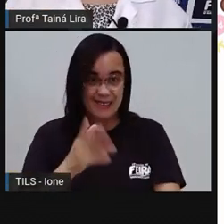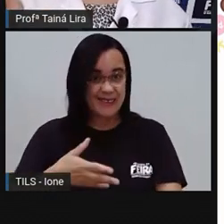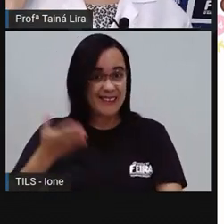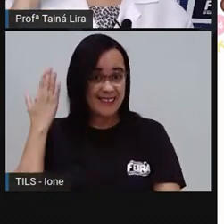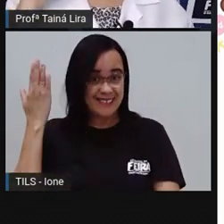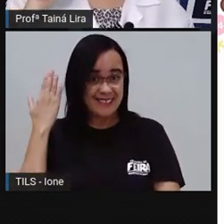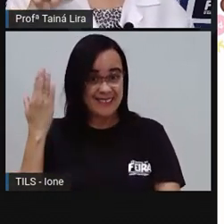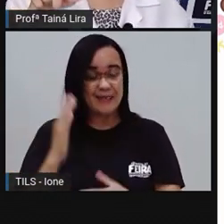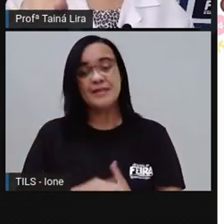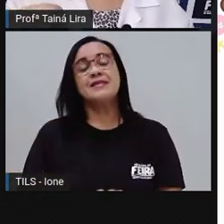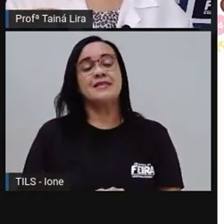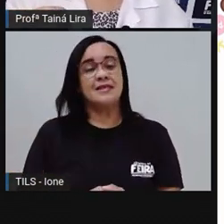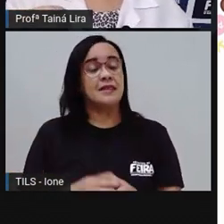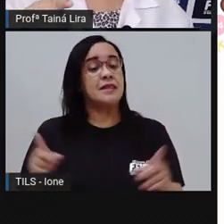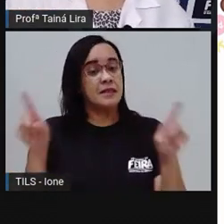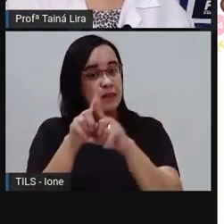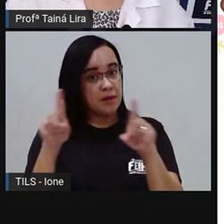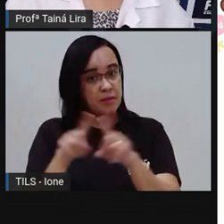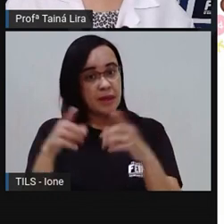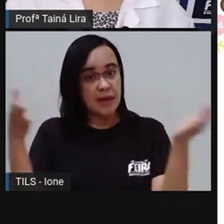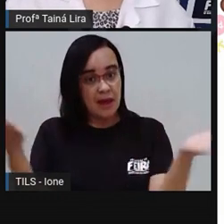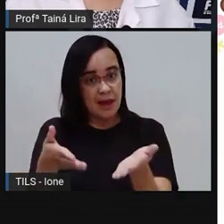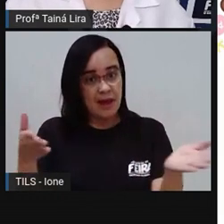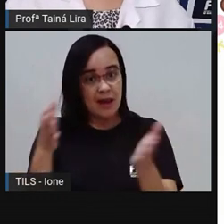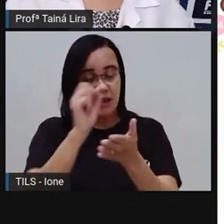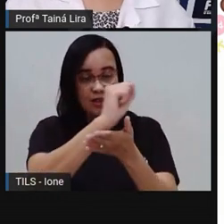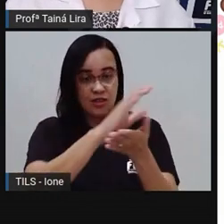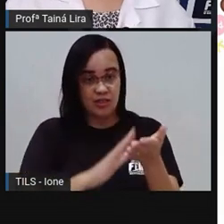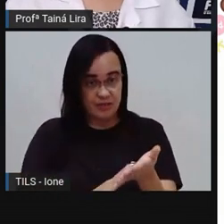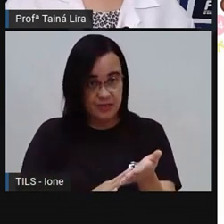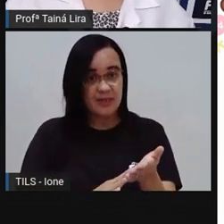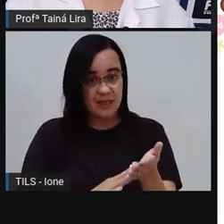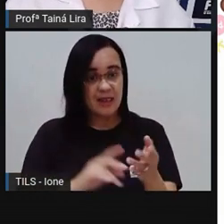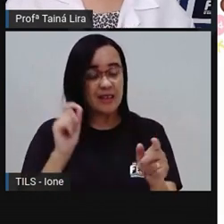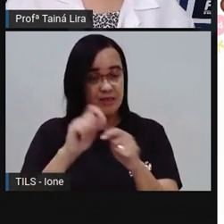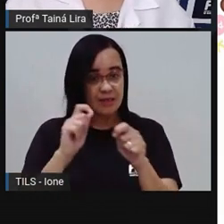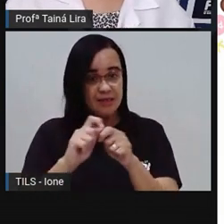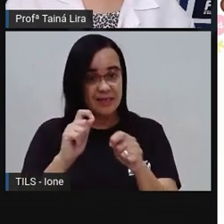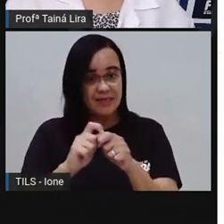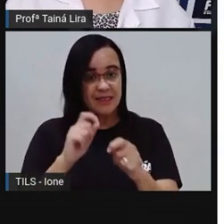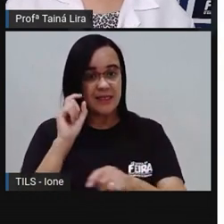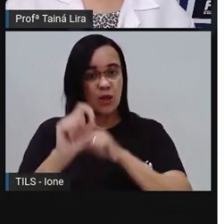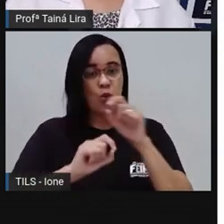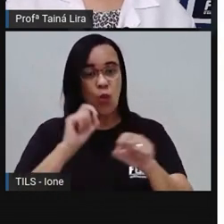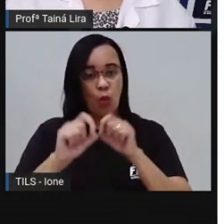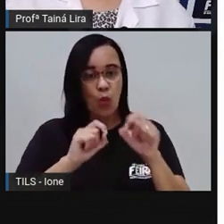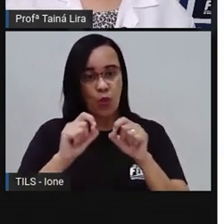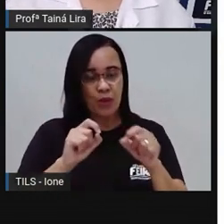precisar para essa atividade que nós vamos fazer Tá certo? Olha lá